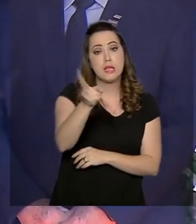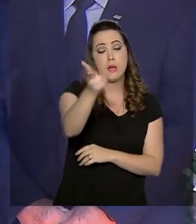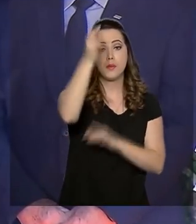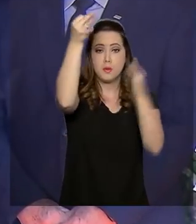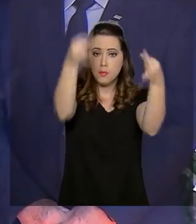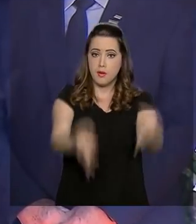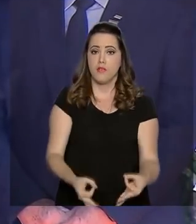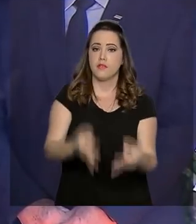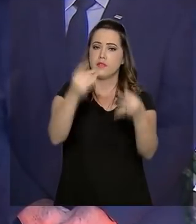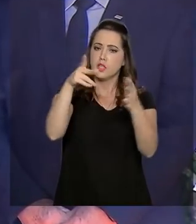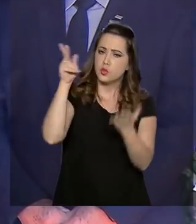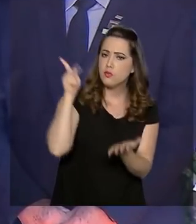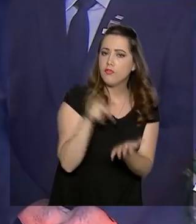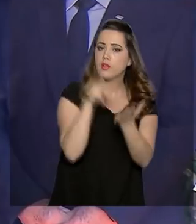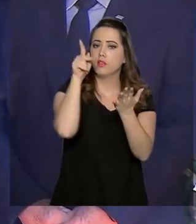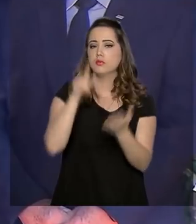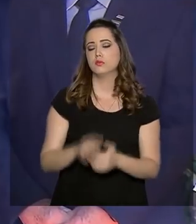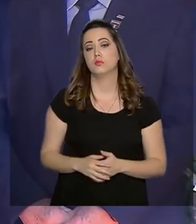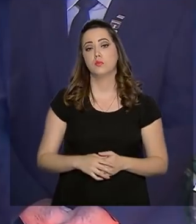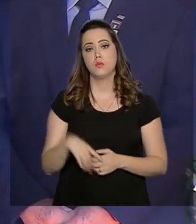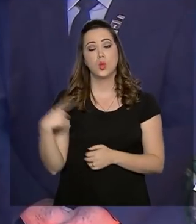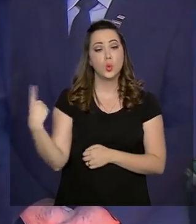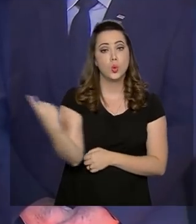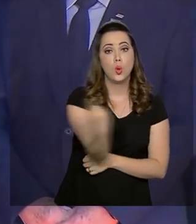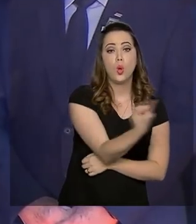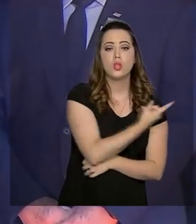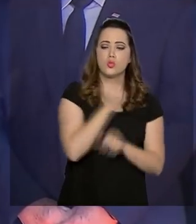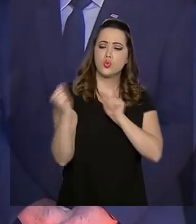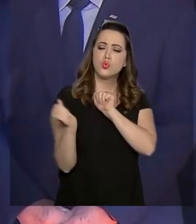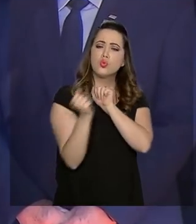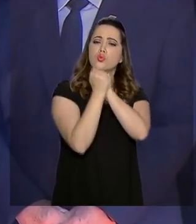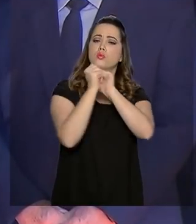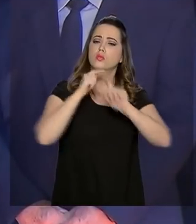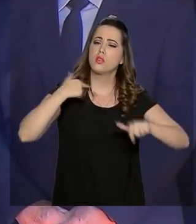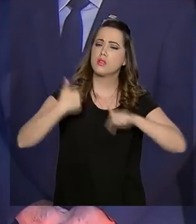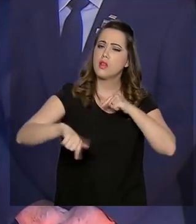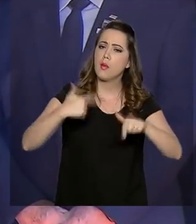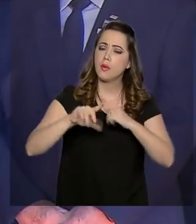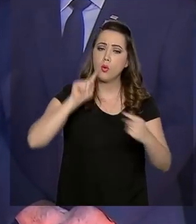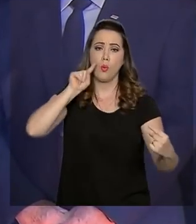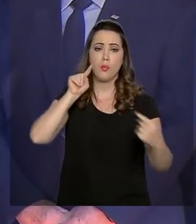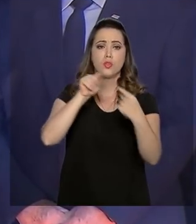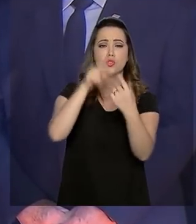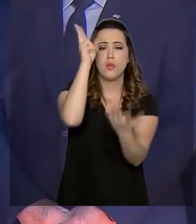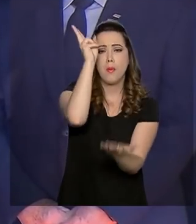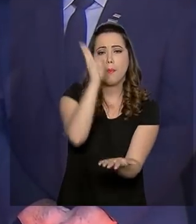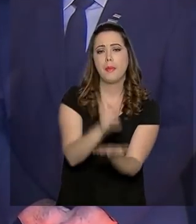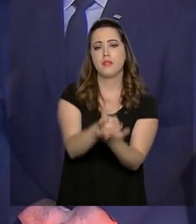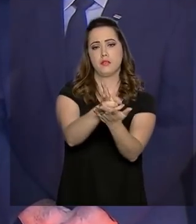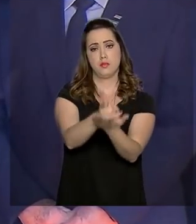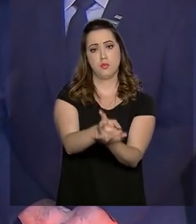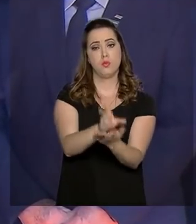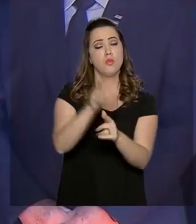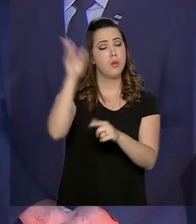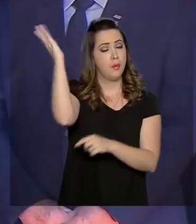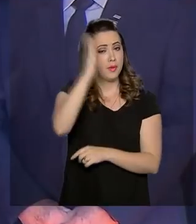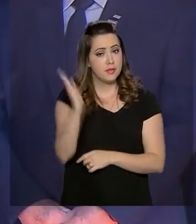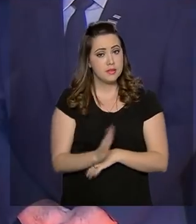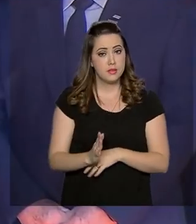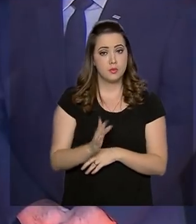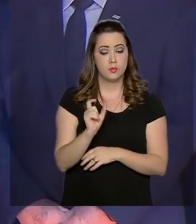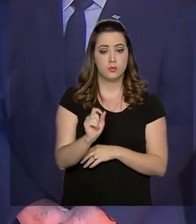emanadas com a verdade. Nós, juntos, trabalhando com esse objetivo, faremos um Brasil